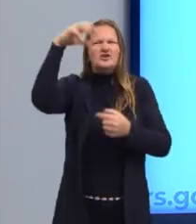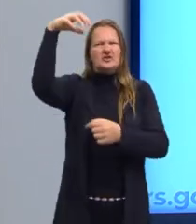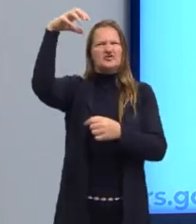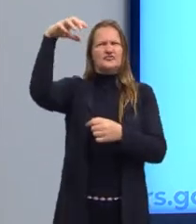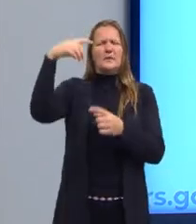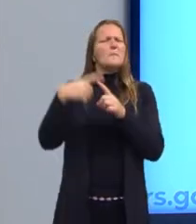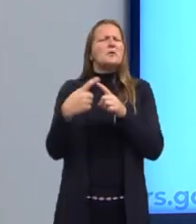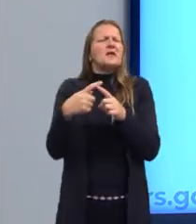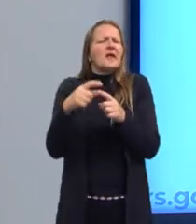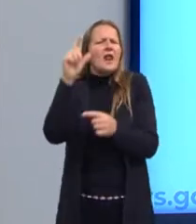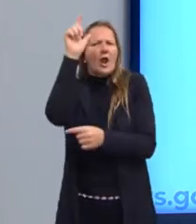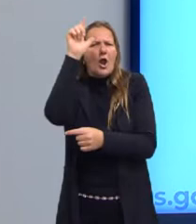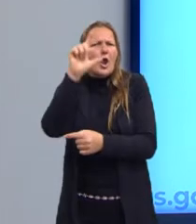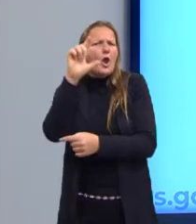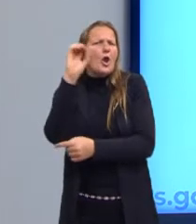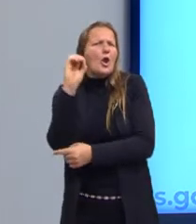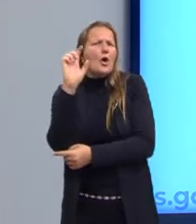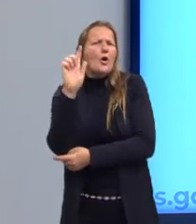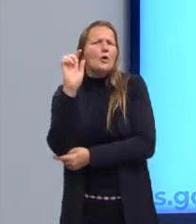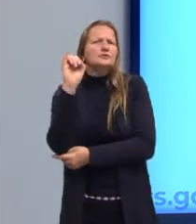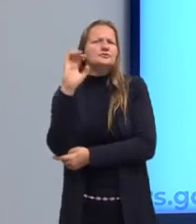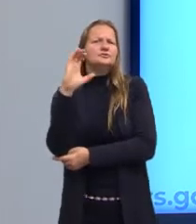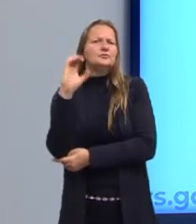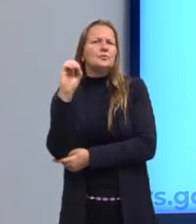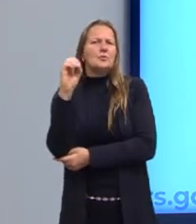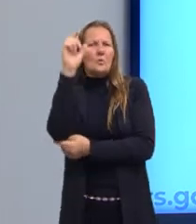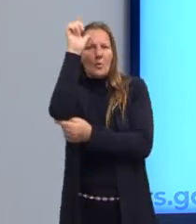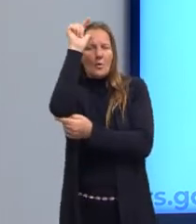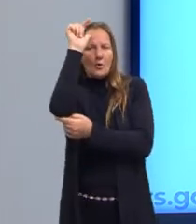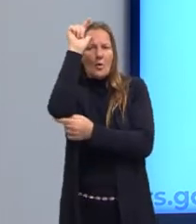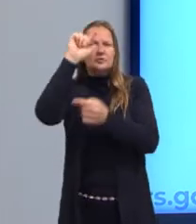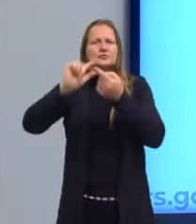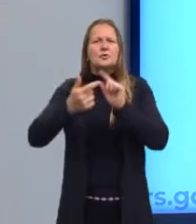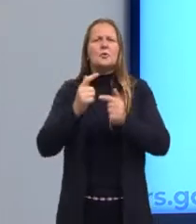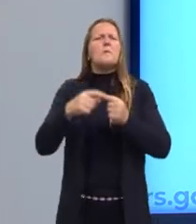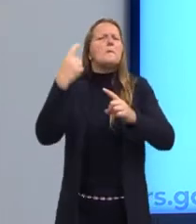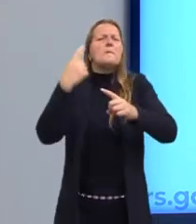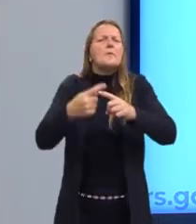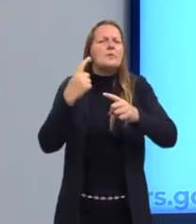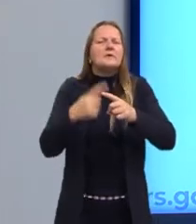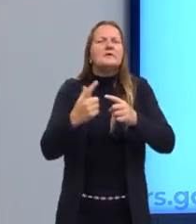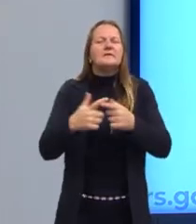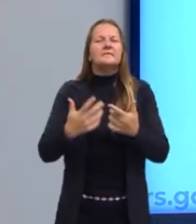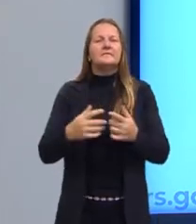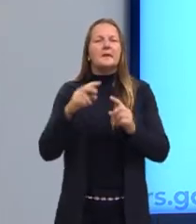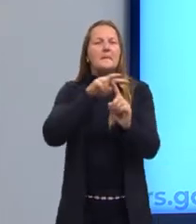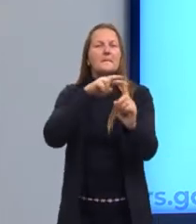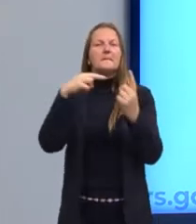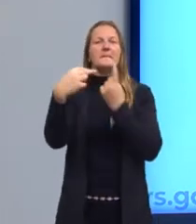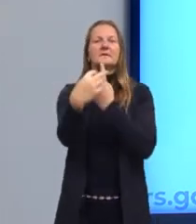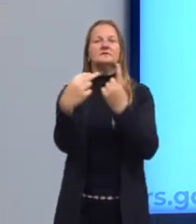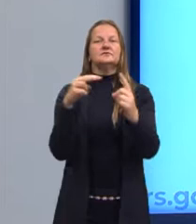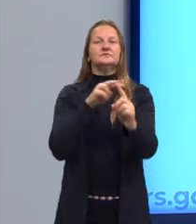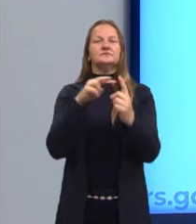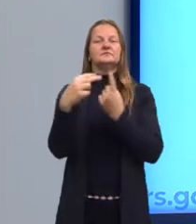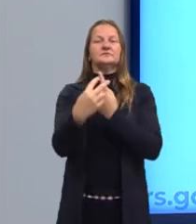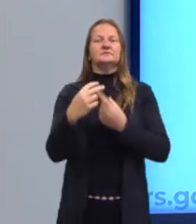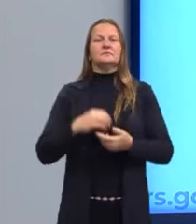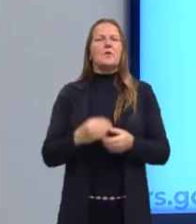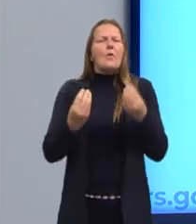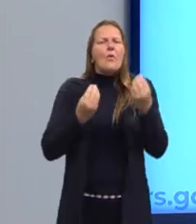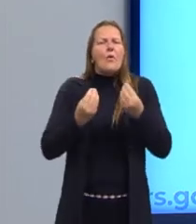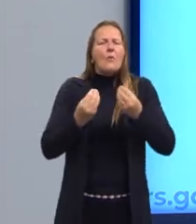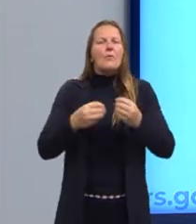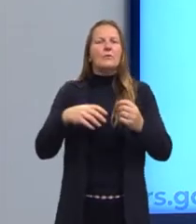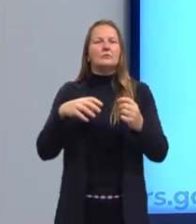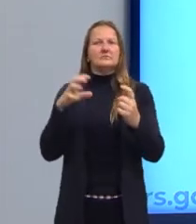Por que é lógico que vai chover? Isso tem a ver com a lógica? Então essa perspectiva do lógico é muitas vezes não ir